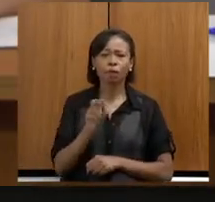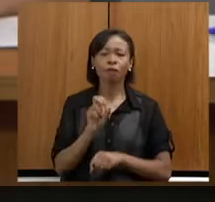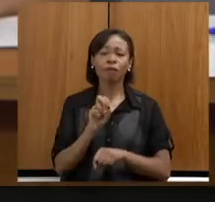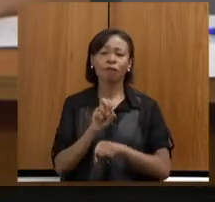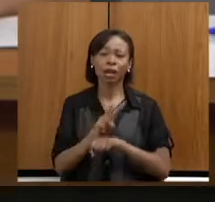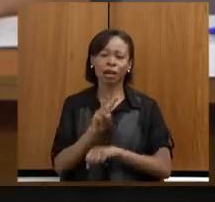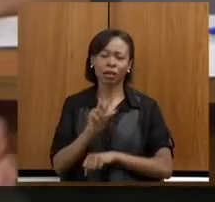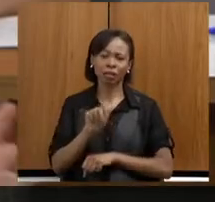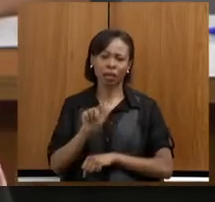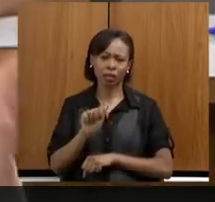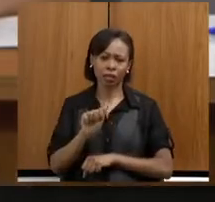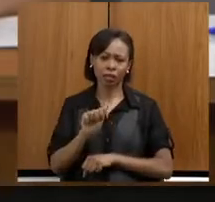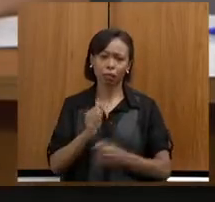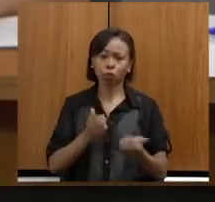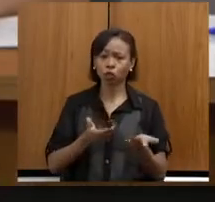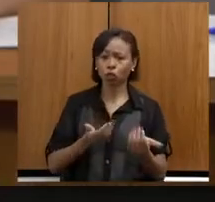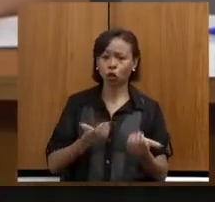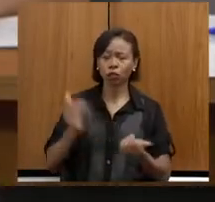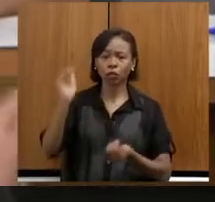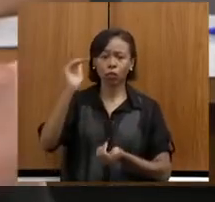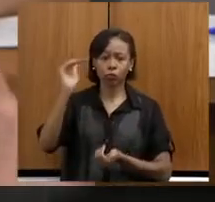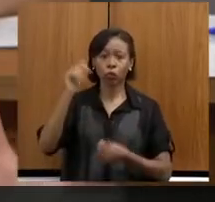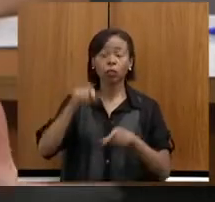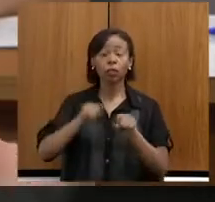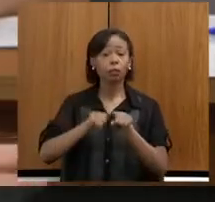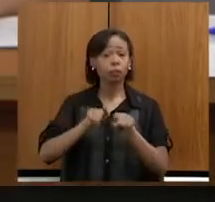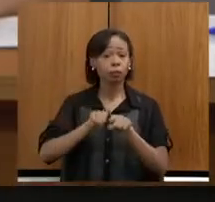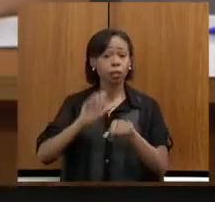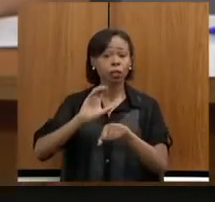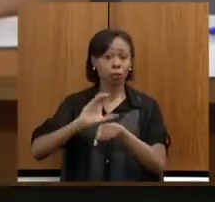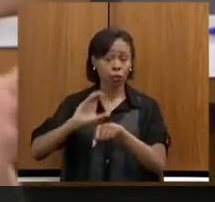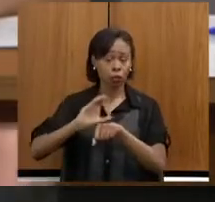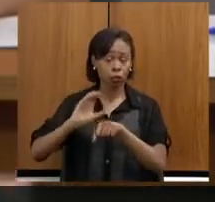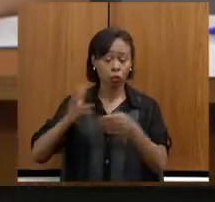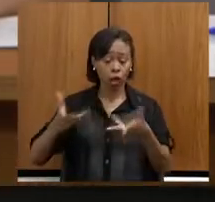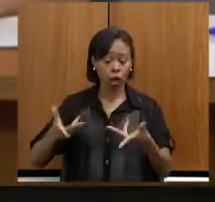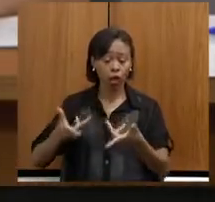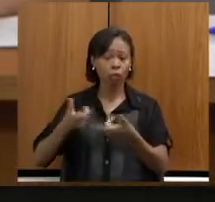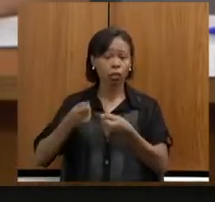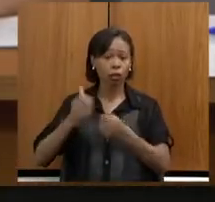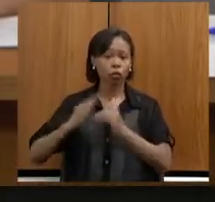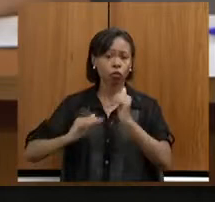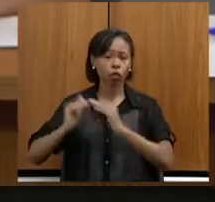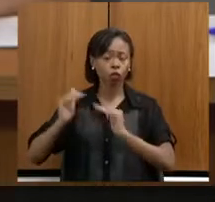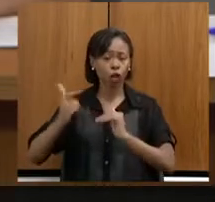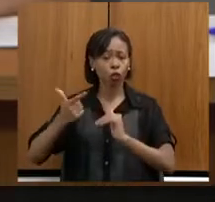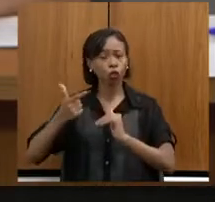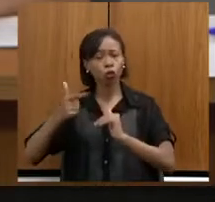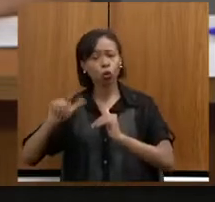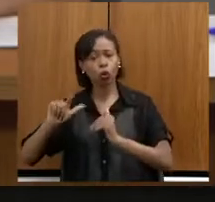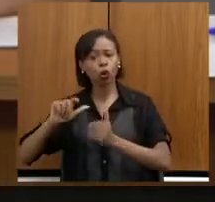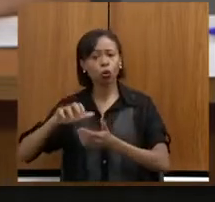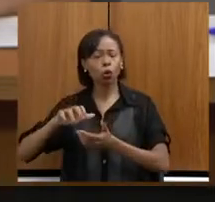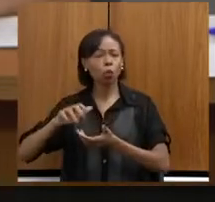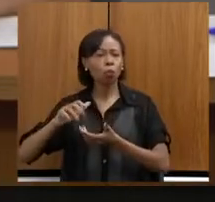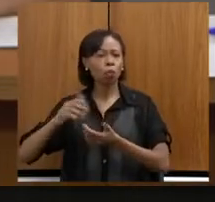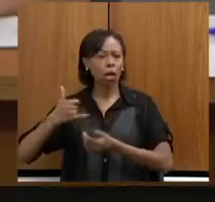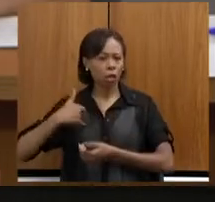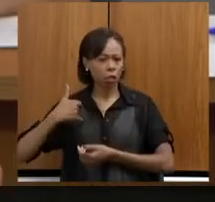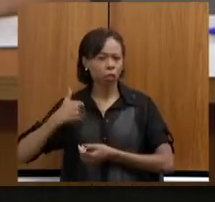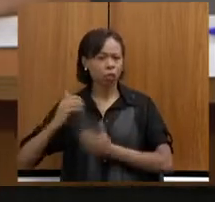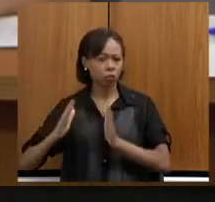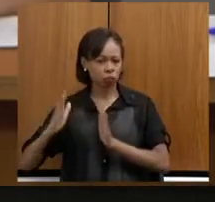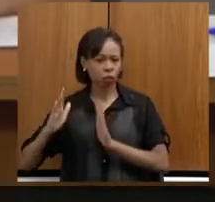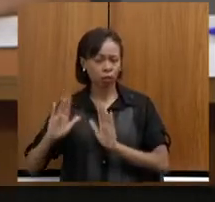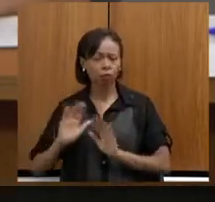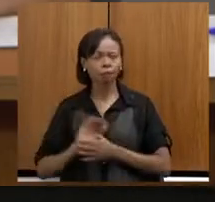Nós também estamos trabalhando com qualificação profissional para as pessoas que não estão nessa faixa etária. E a gente tem sentido